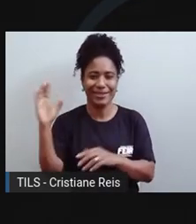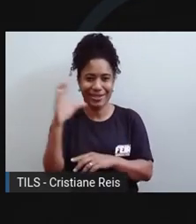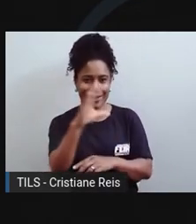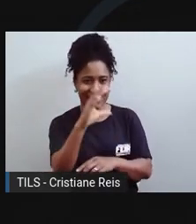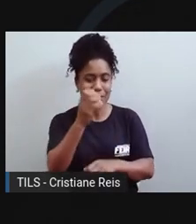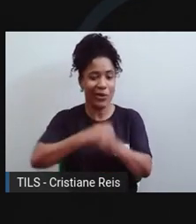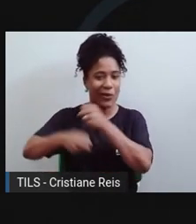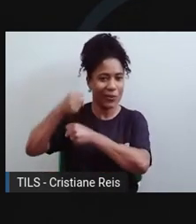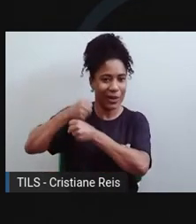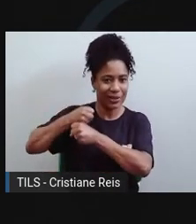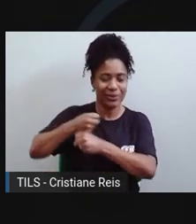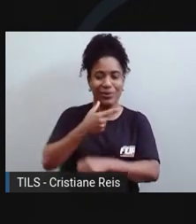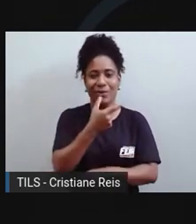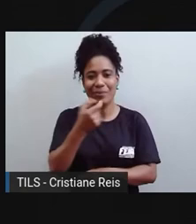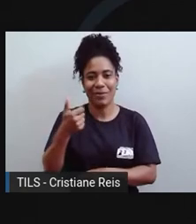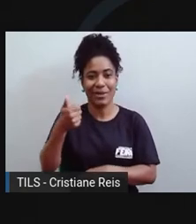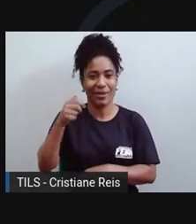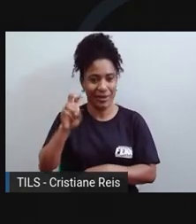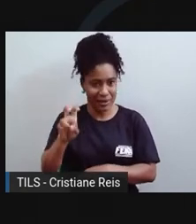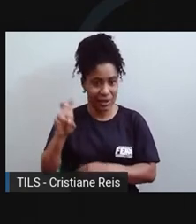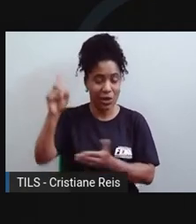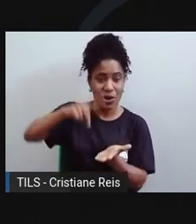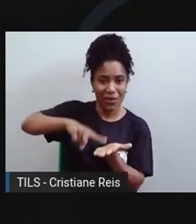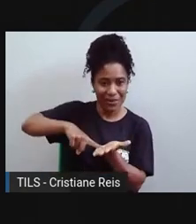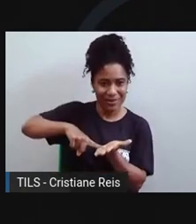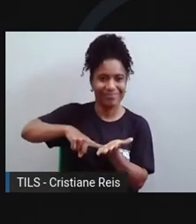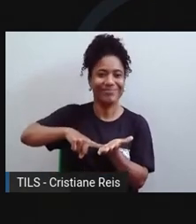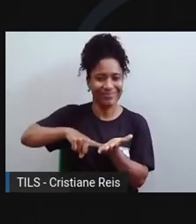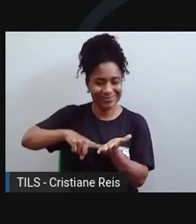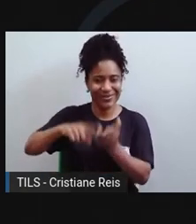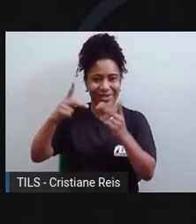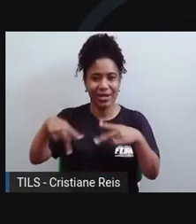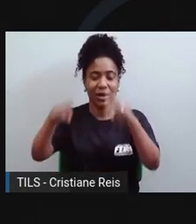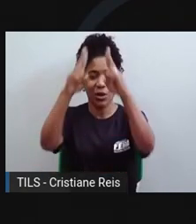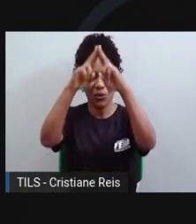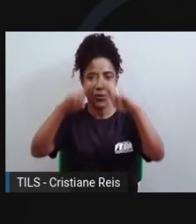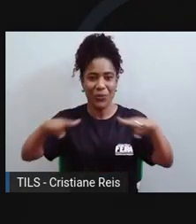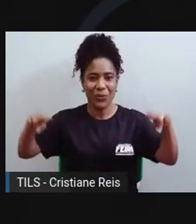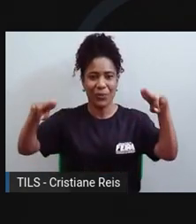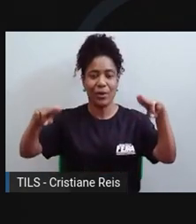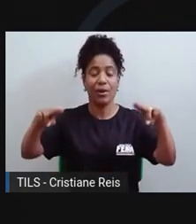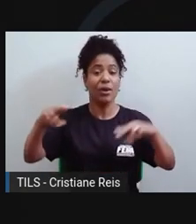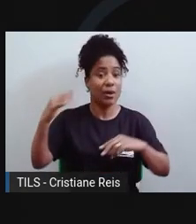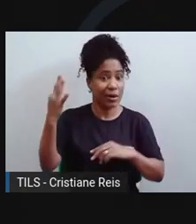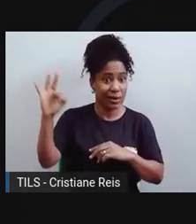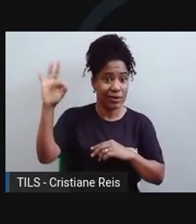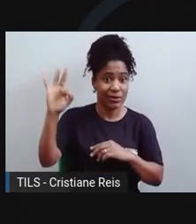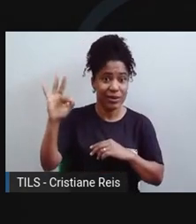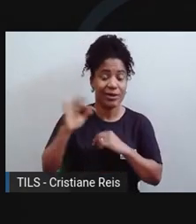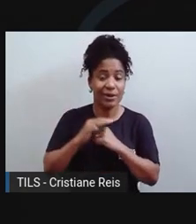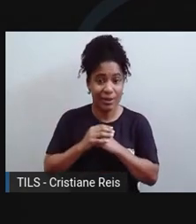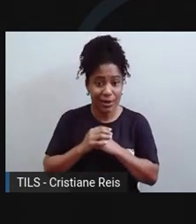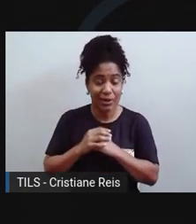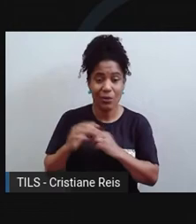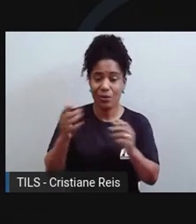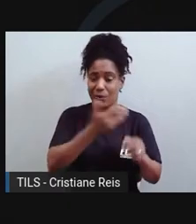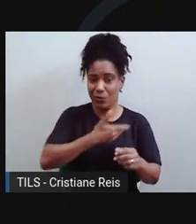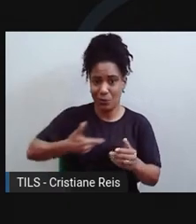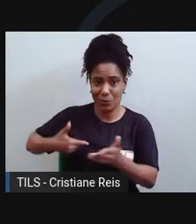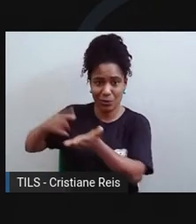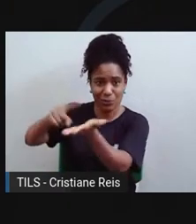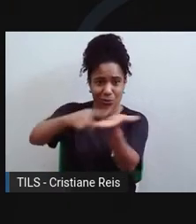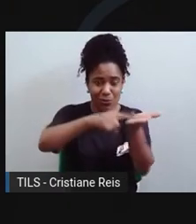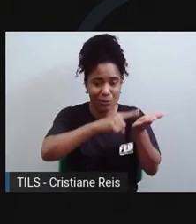Acordo de Paris estabeleceu metas para a redução dos gases poluentes, mas nem todos os governos conseguiram, de fato,